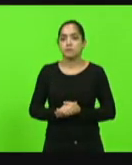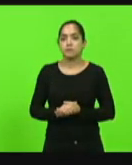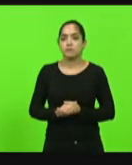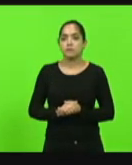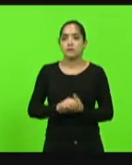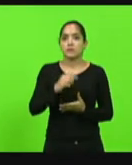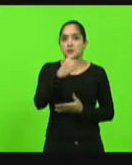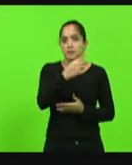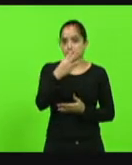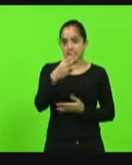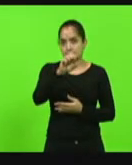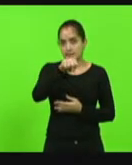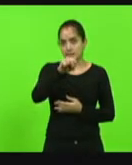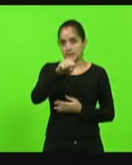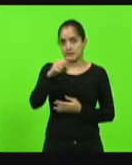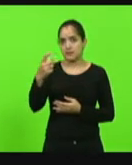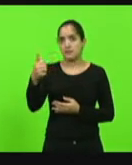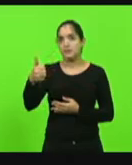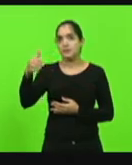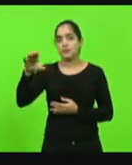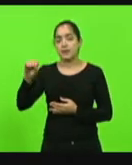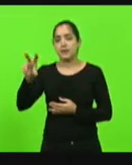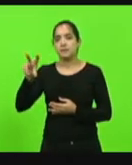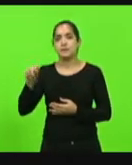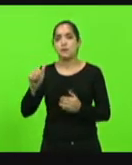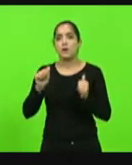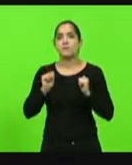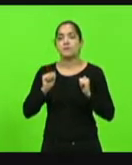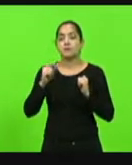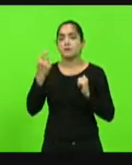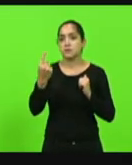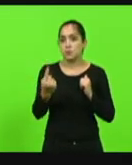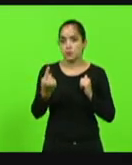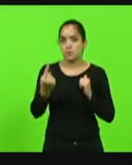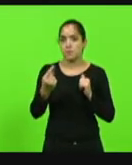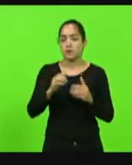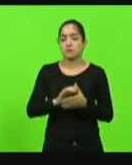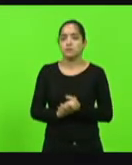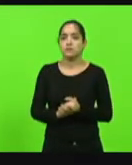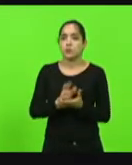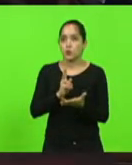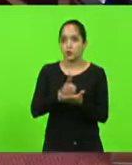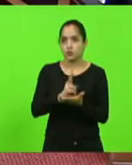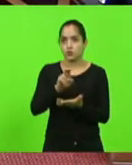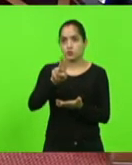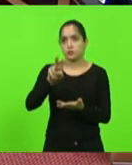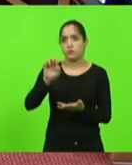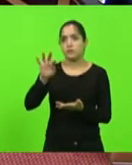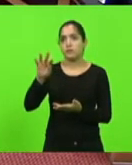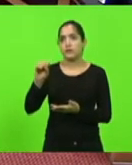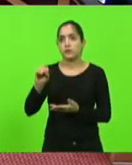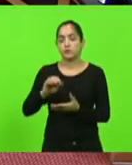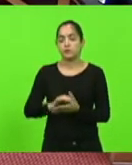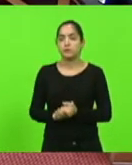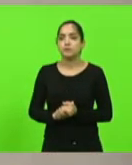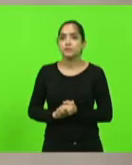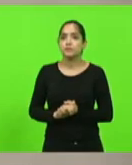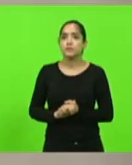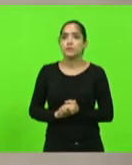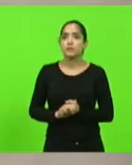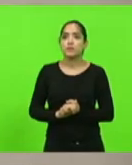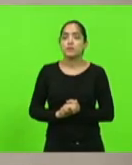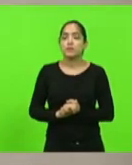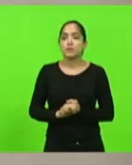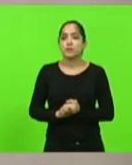13 votos sim, 10 votos não, uma abstenção, está mantido o veto. Discussão e votação em turno único da